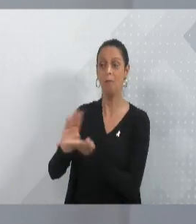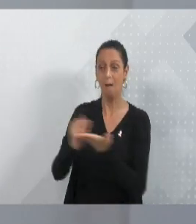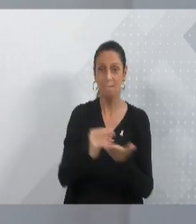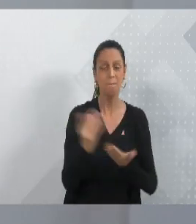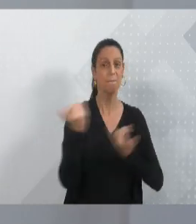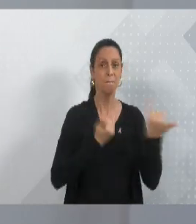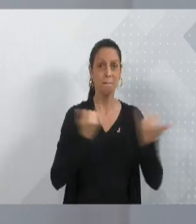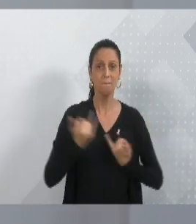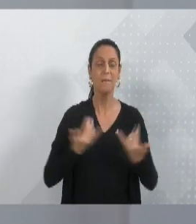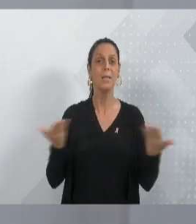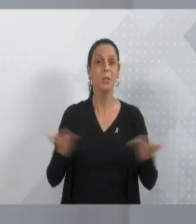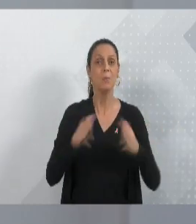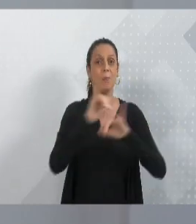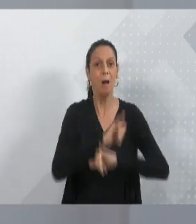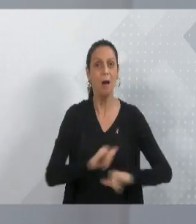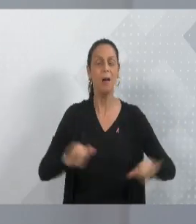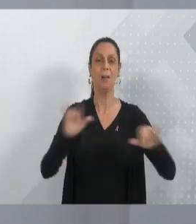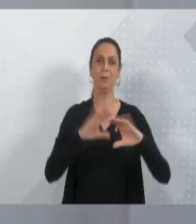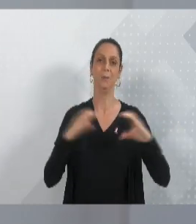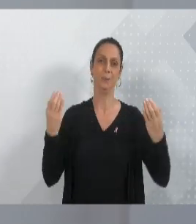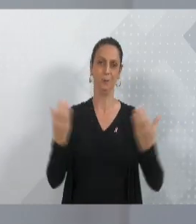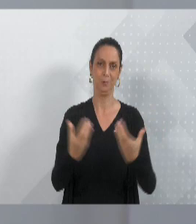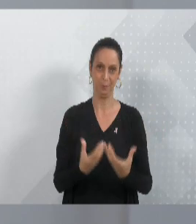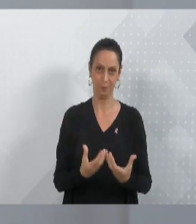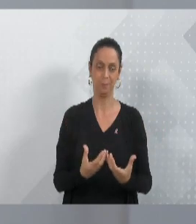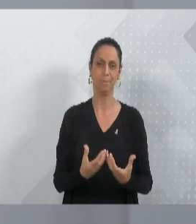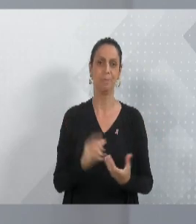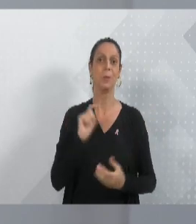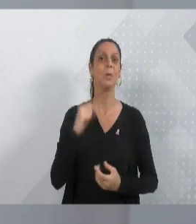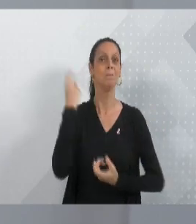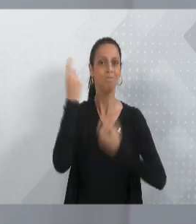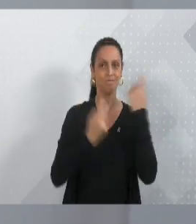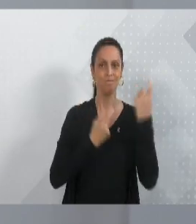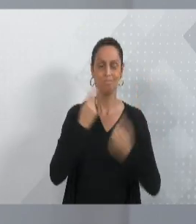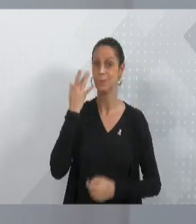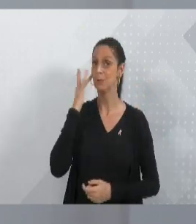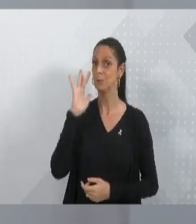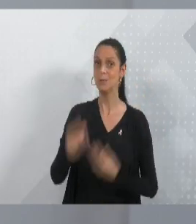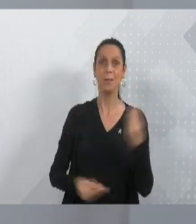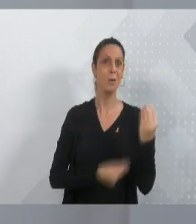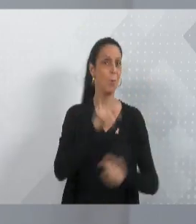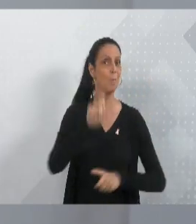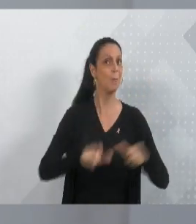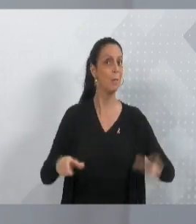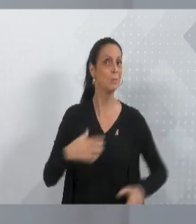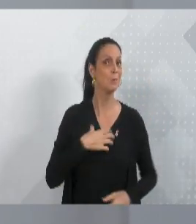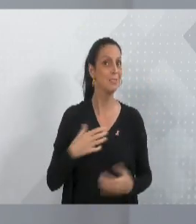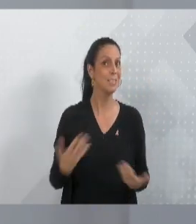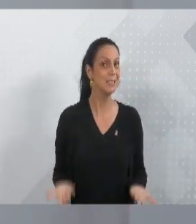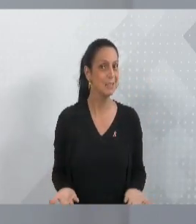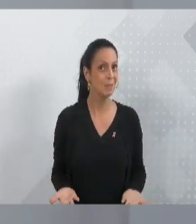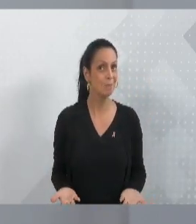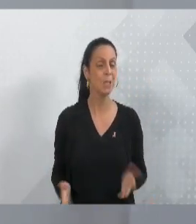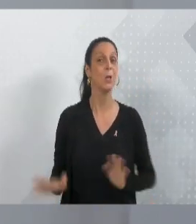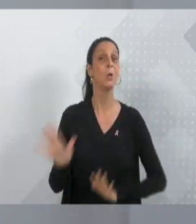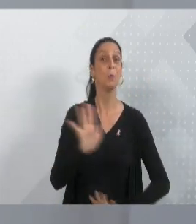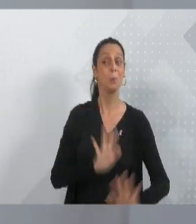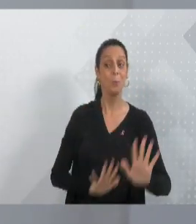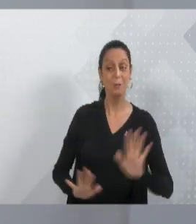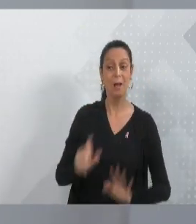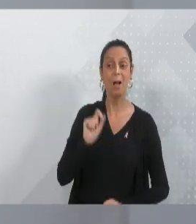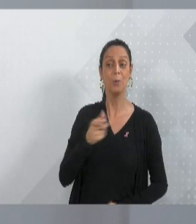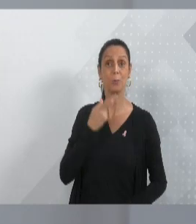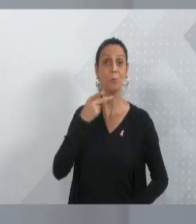mensagem nessa tarde para a nossa comunidade, uma coisa que me preocupa. A gente nunca sabe como as pessoas estão. Tenham cuidado com cada coisa que a gente